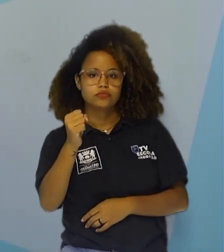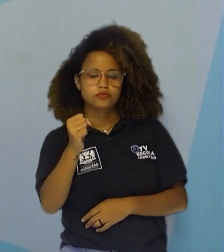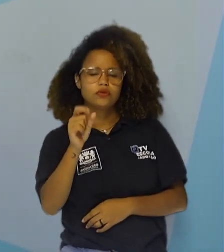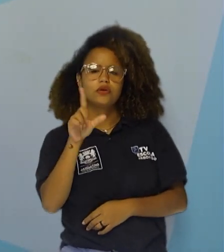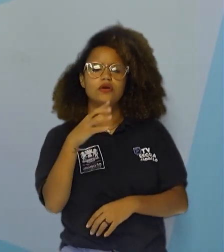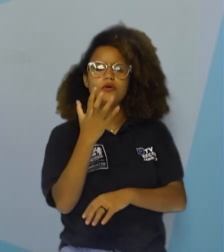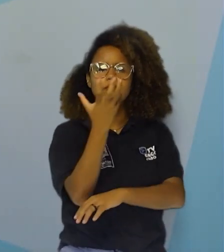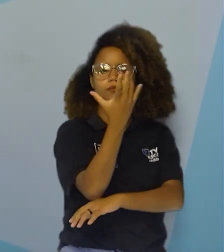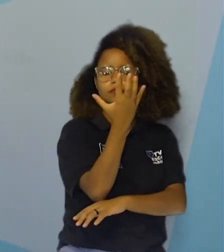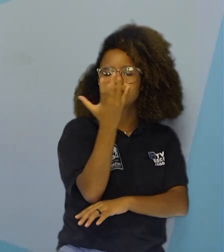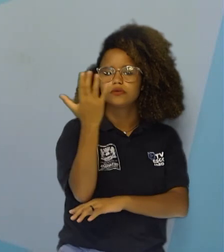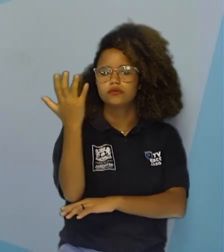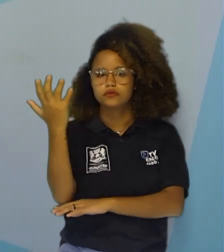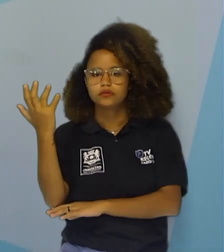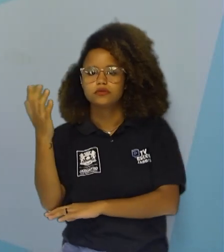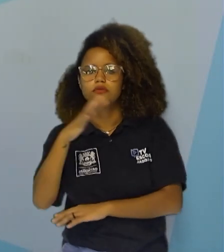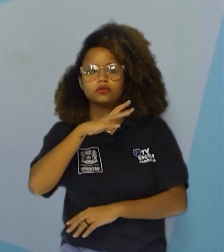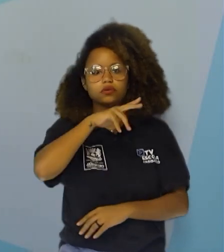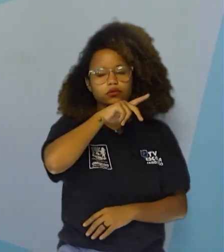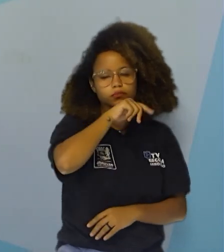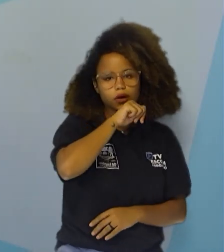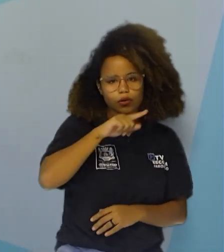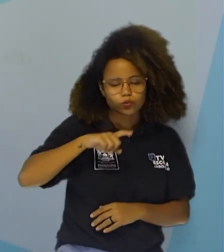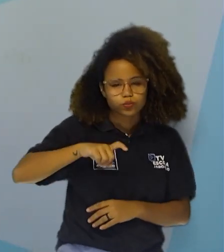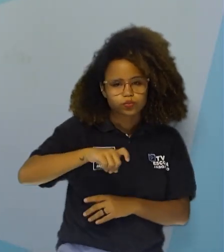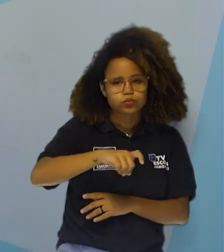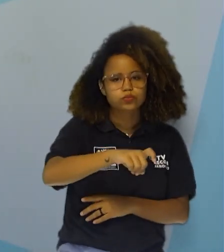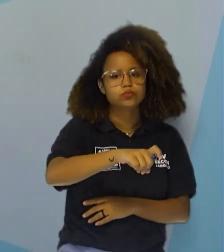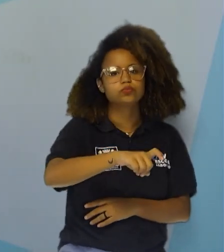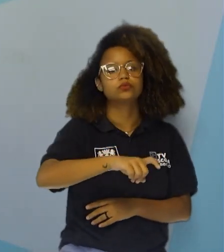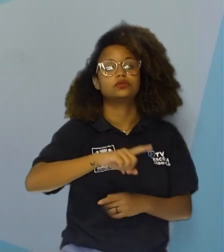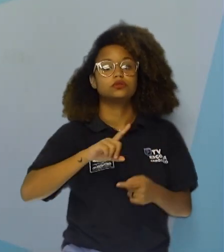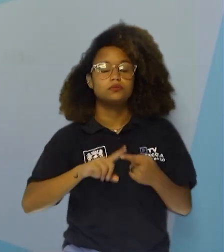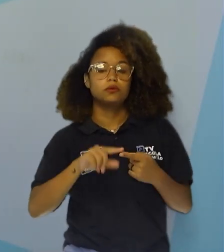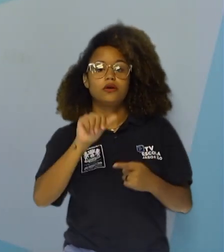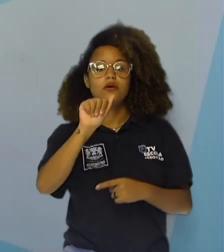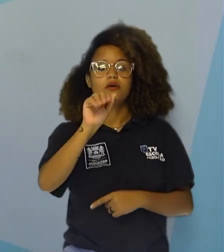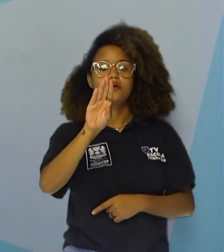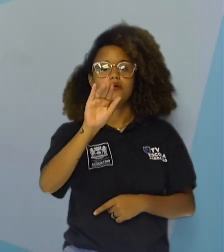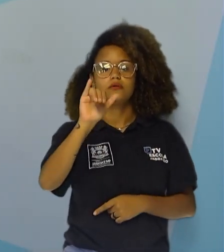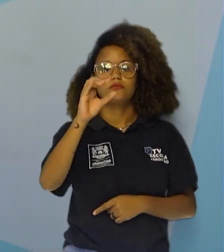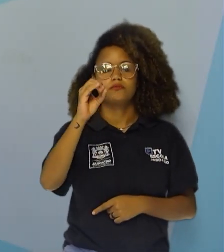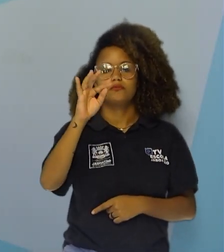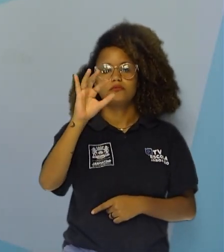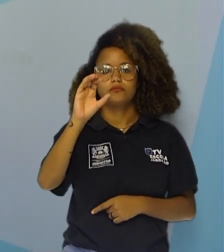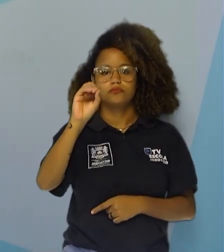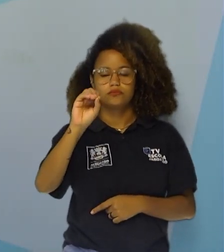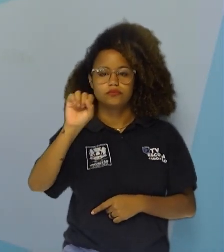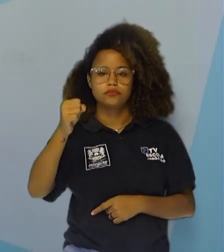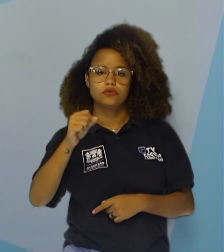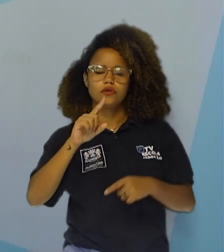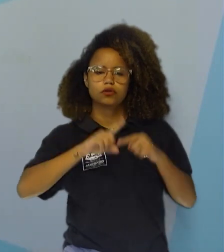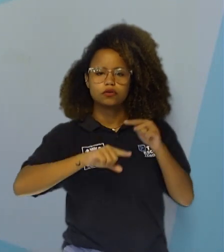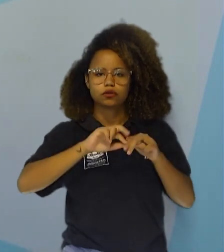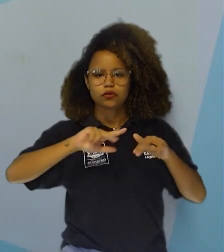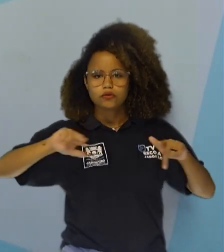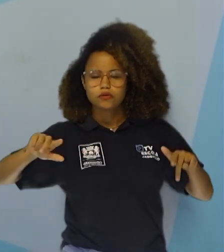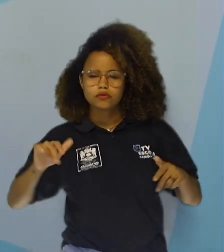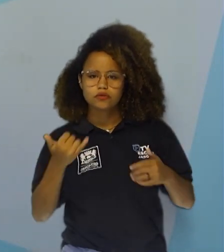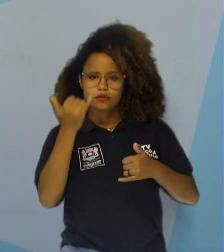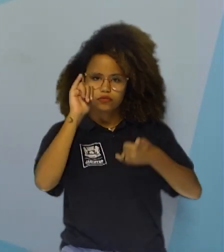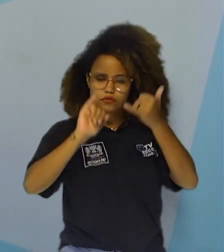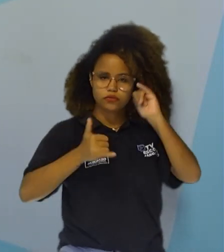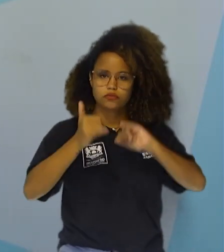as plantas, animais, micróbrios e os componentes abióticos, elementos químicos e físicos, como ar,